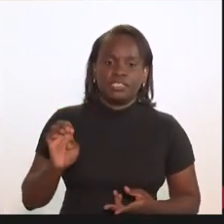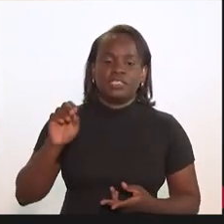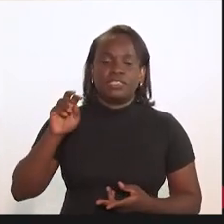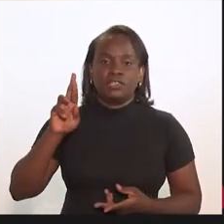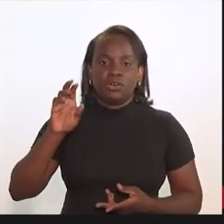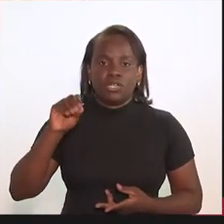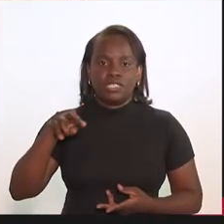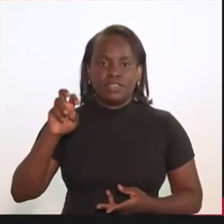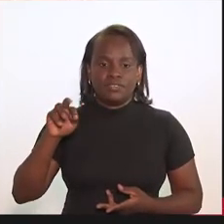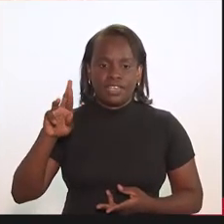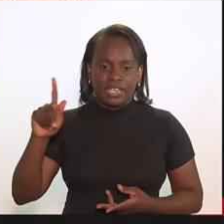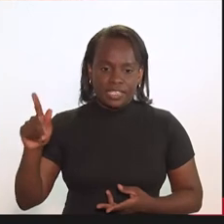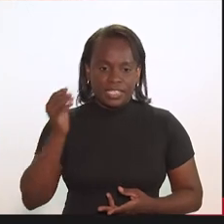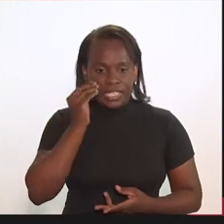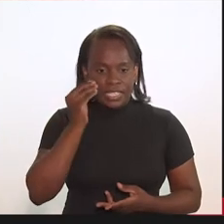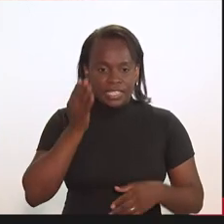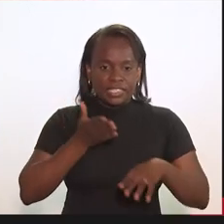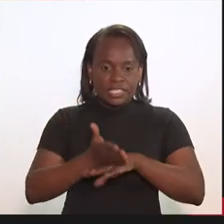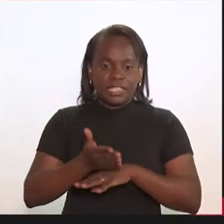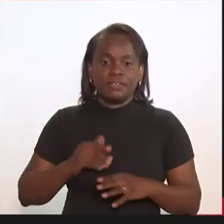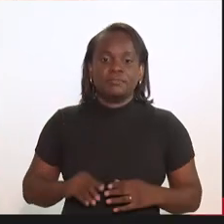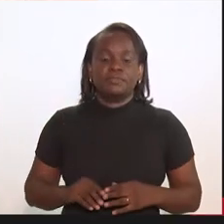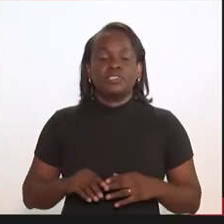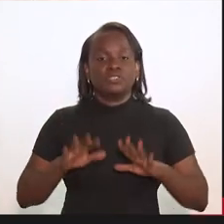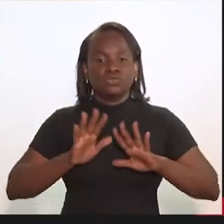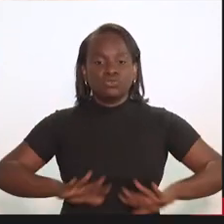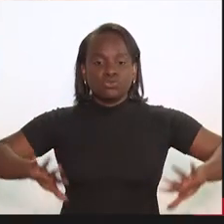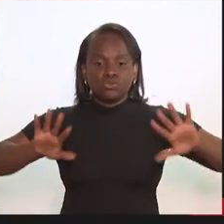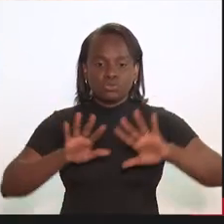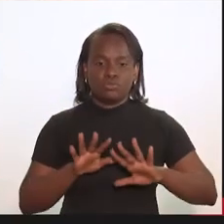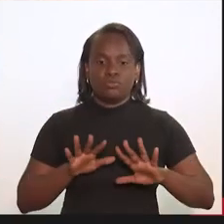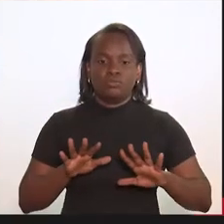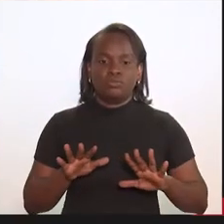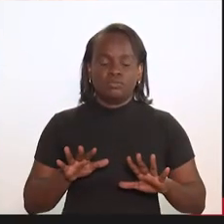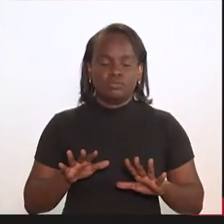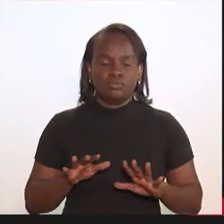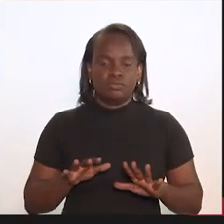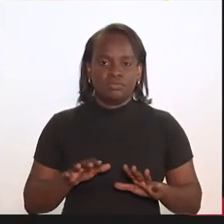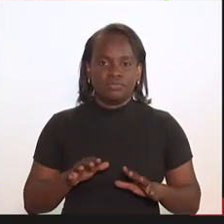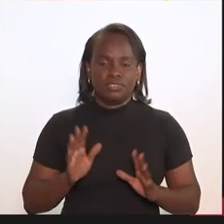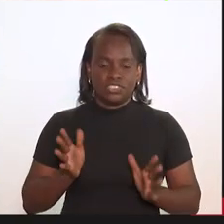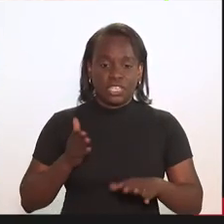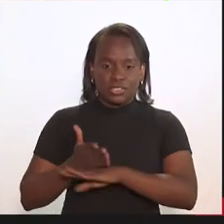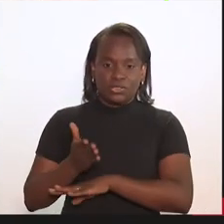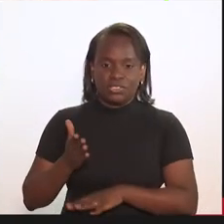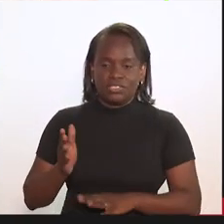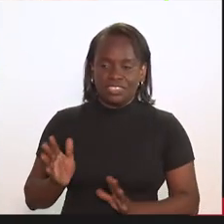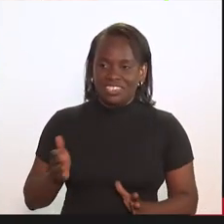o Rosenberg que está tentando ingressar, a todos que... Oi,